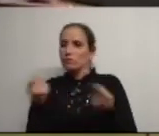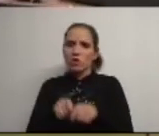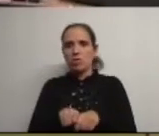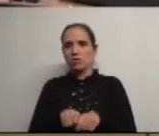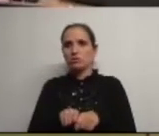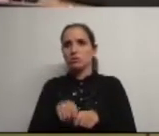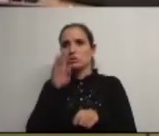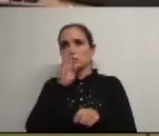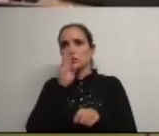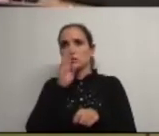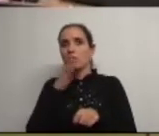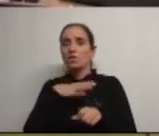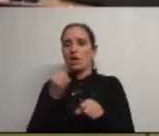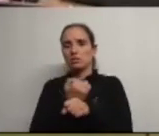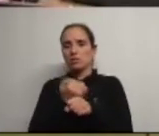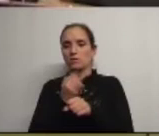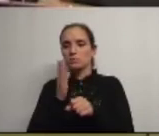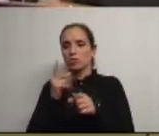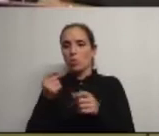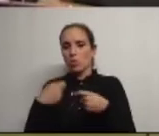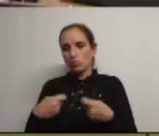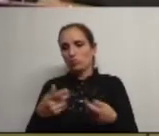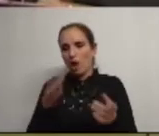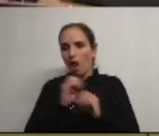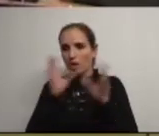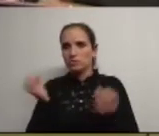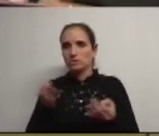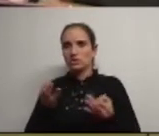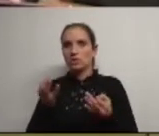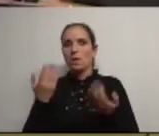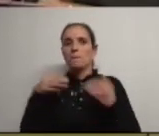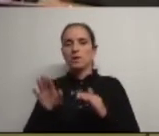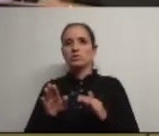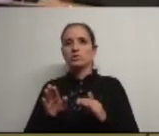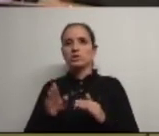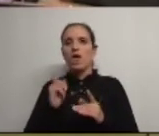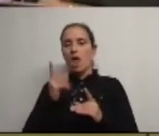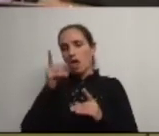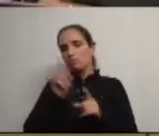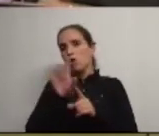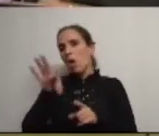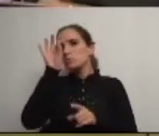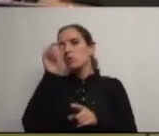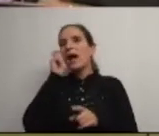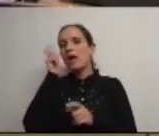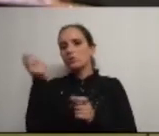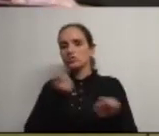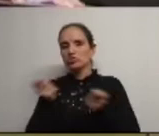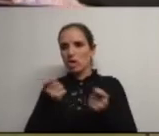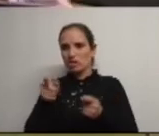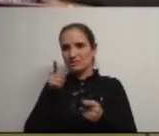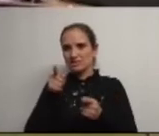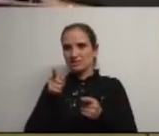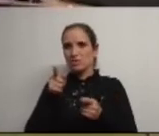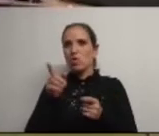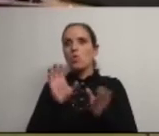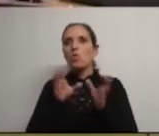fechado se quiserem ter atividade terá custos obviamente mas é uma opção de quem gere os destinos